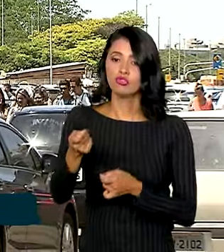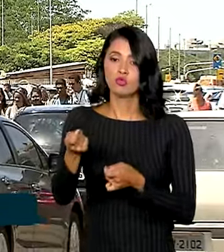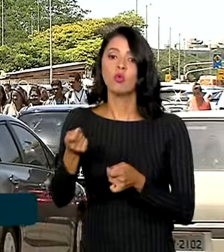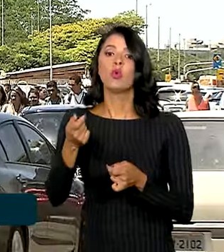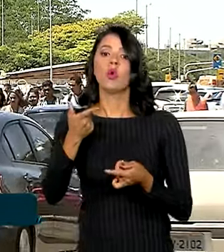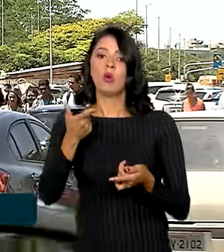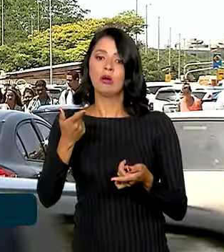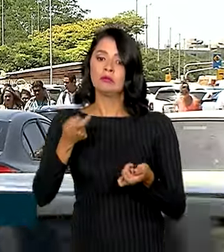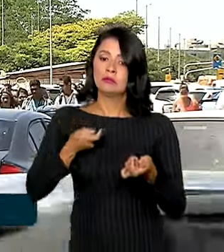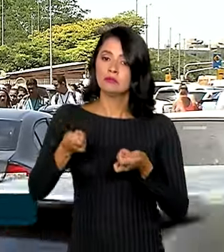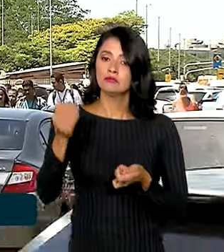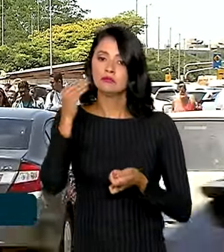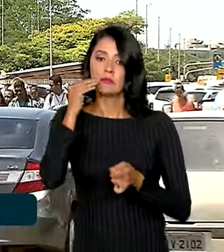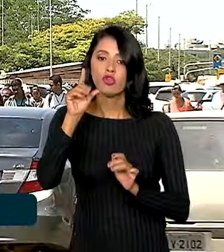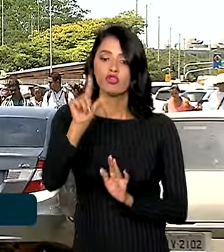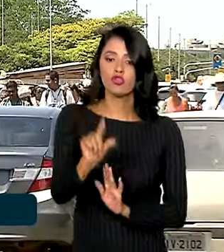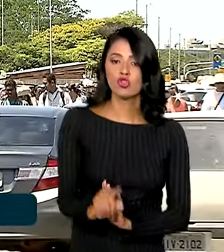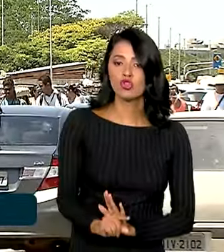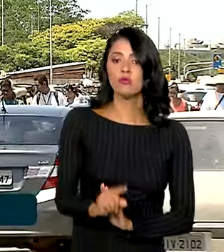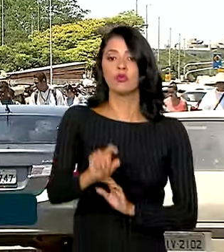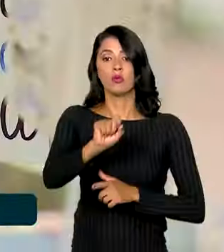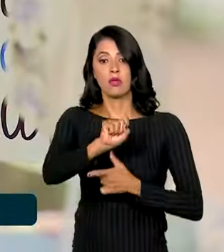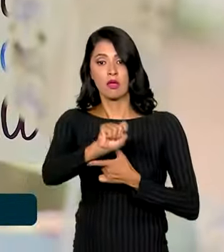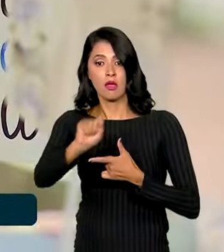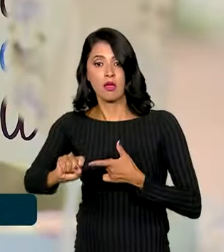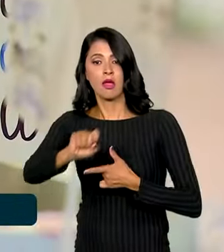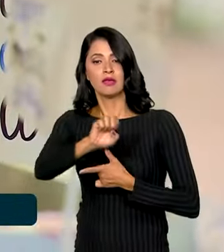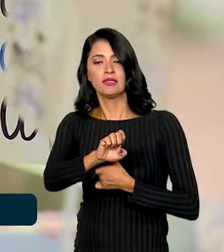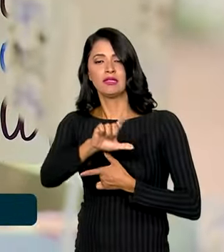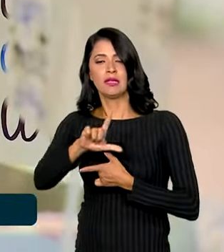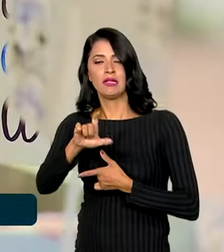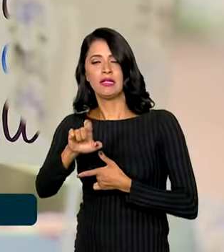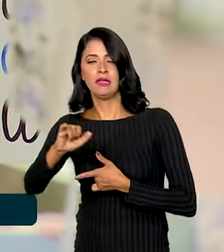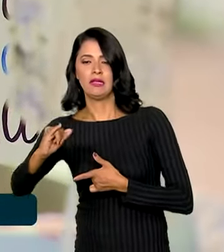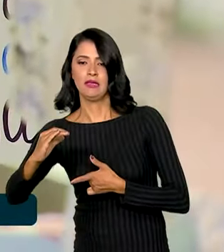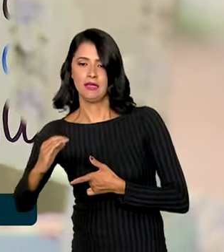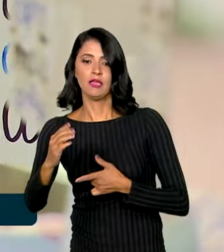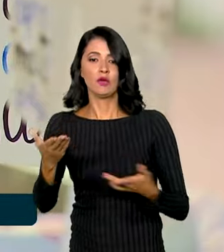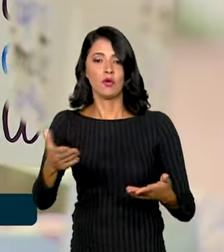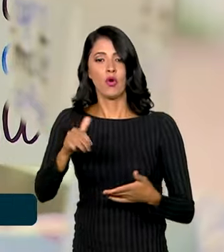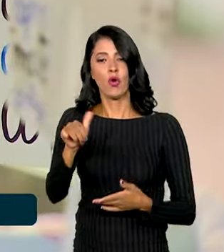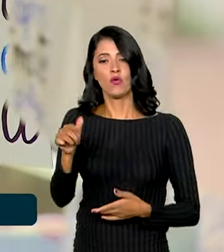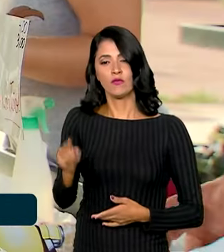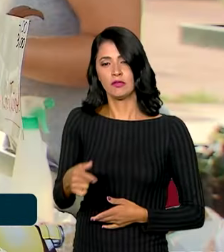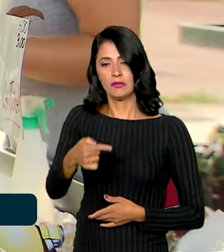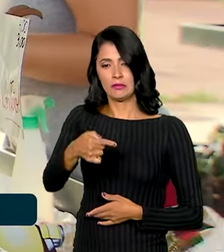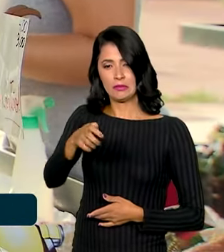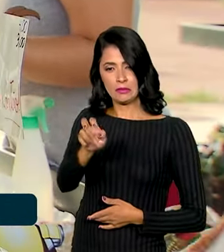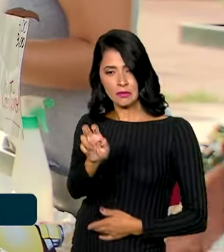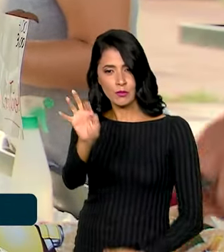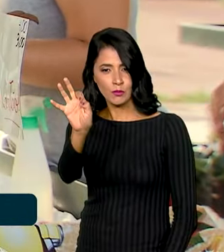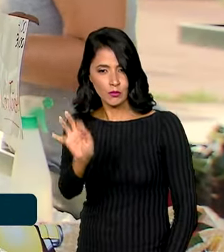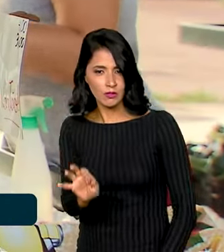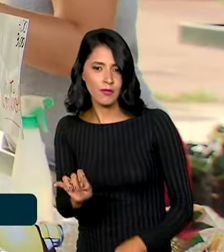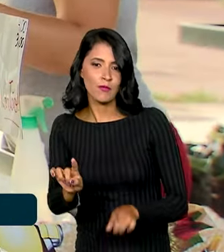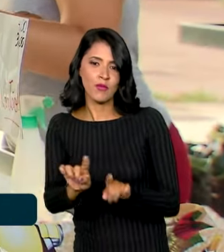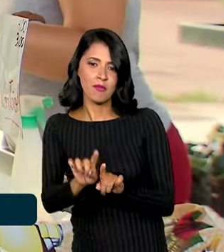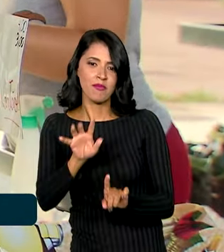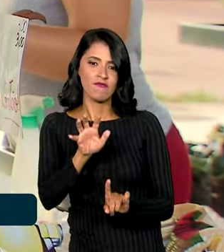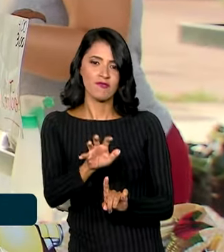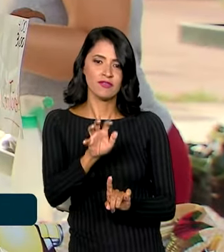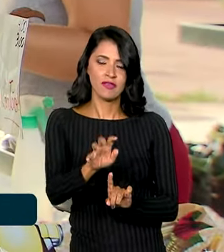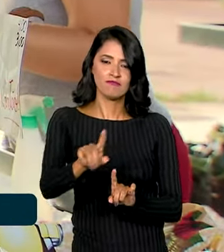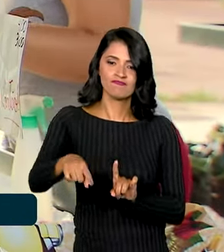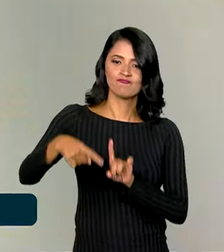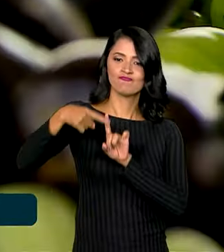redução da taxa básica de juros, a Selic, hoje em 11,75%, além de impactar positivamente